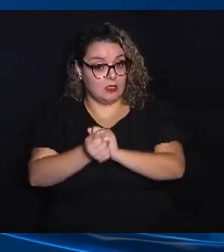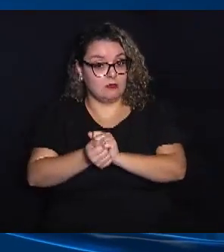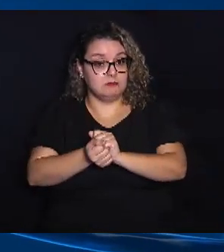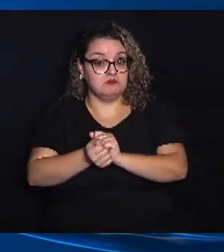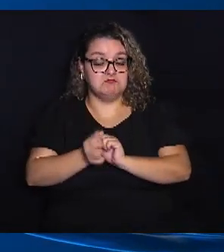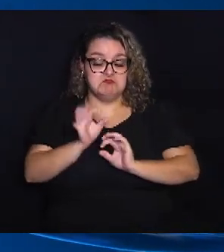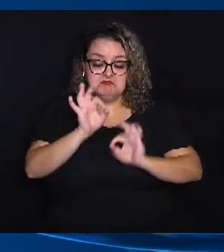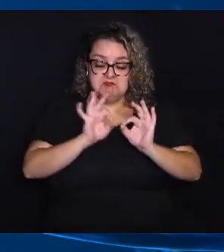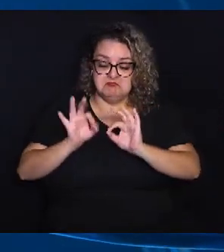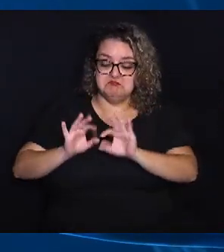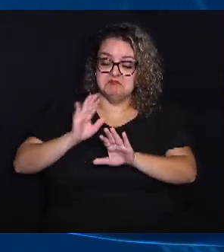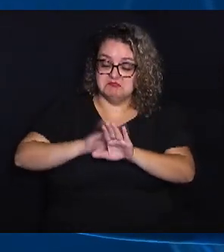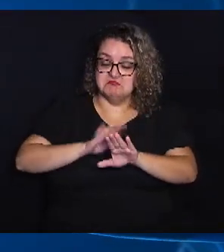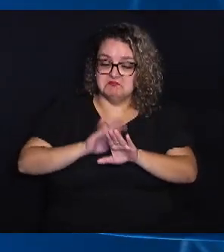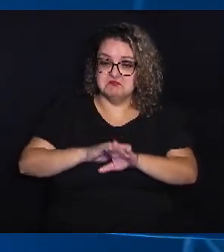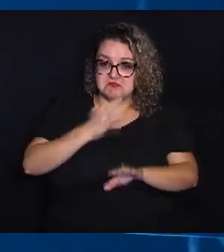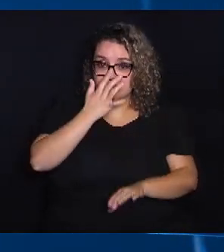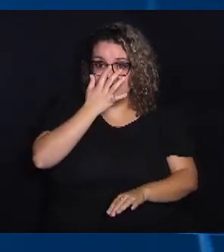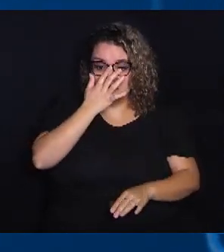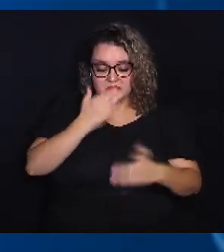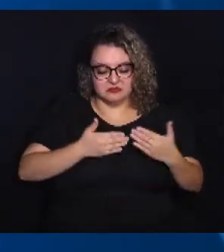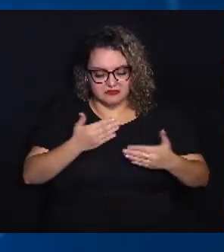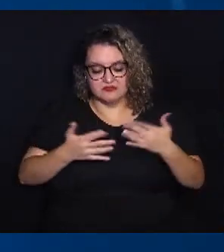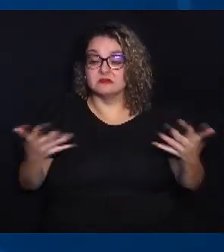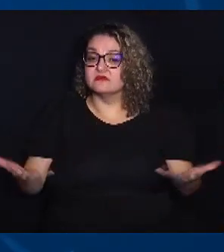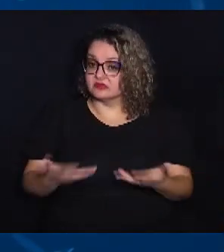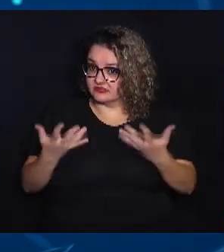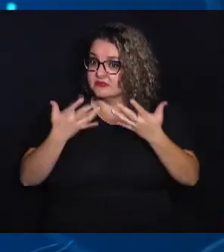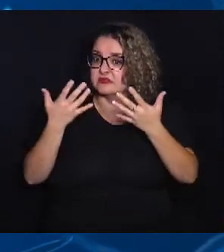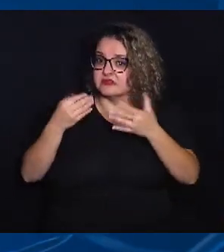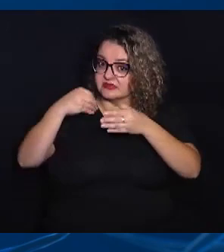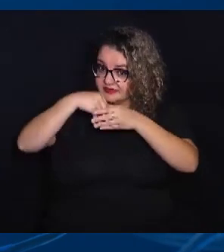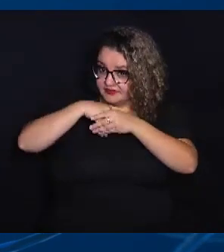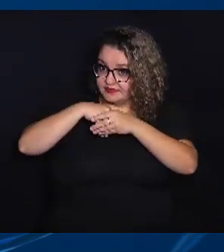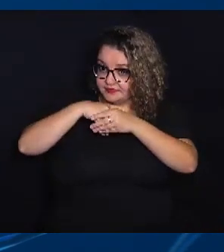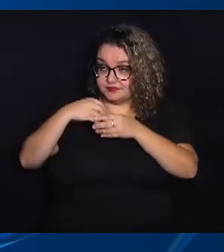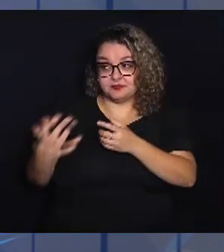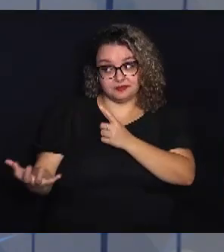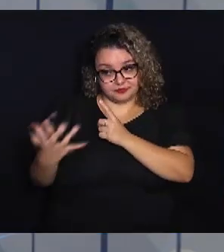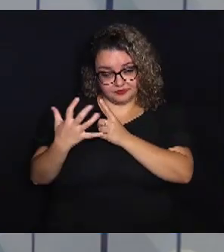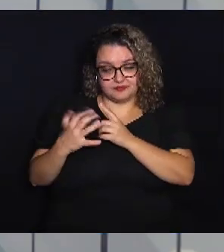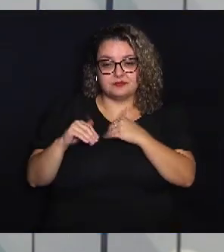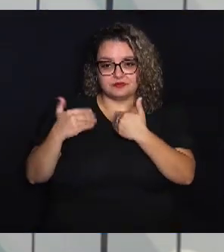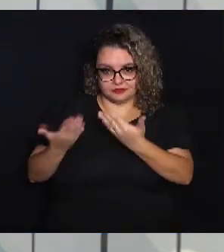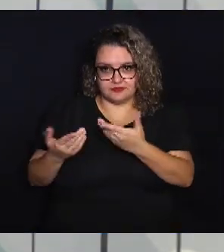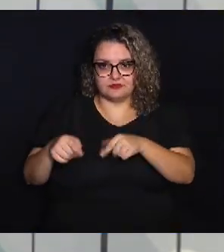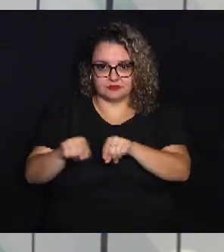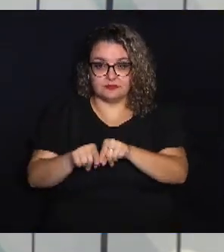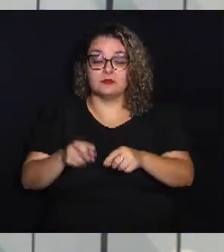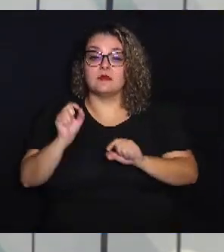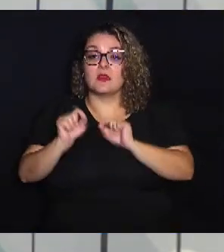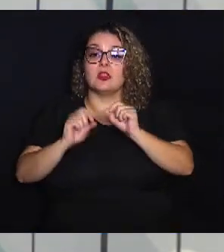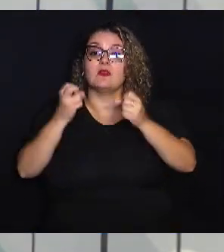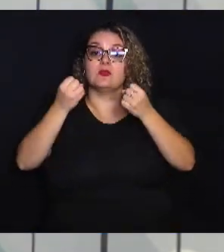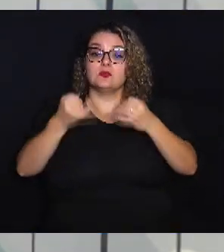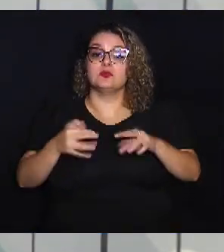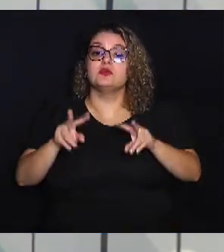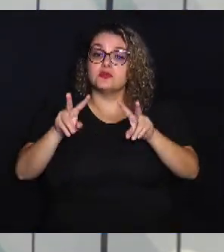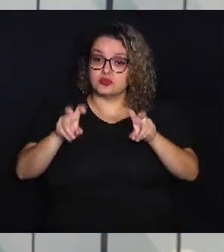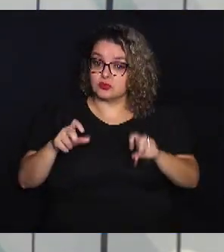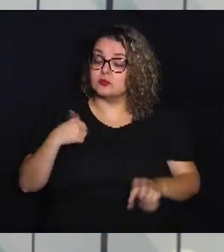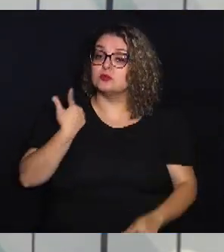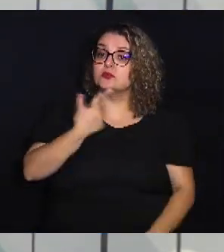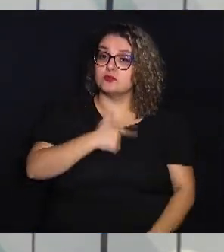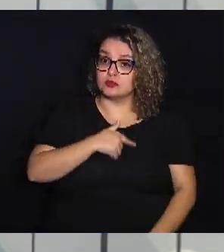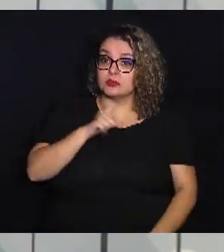sua arquitetura e funções a partir de estímulos internos e externos. E quem vai explicar tudo sobre esse